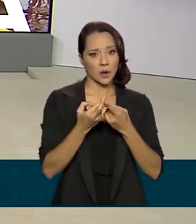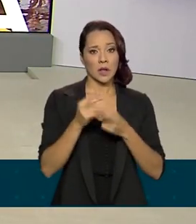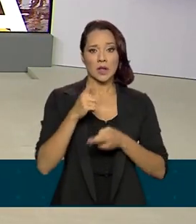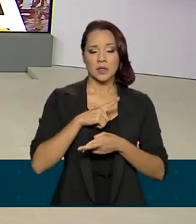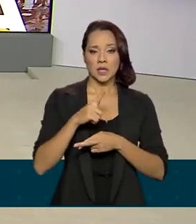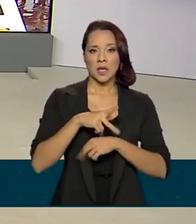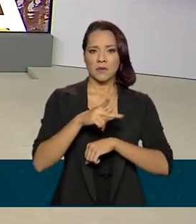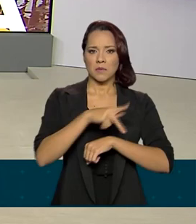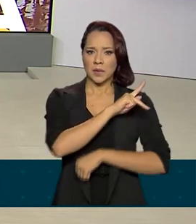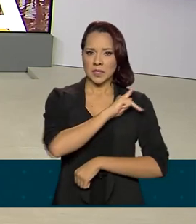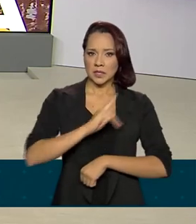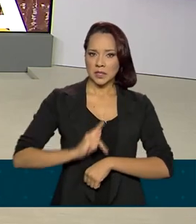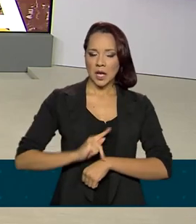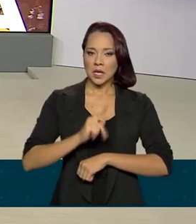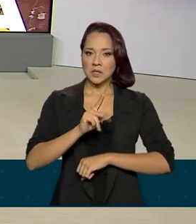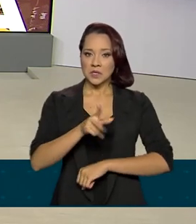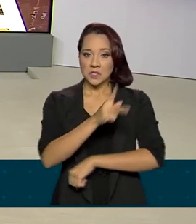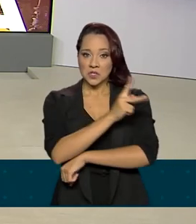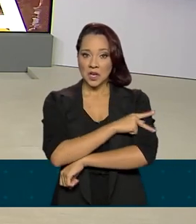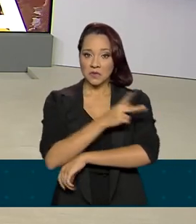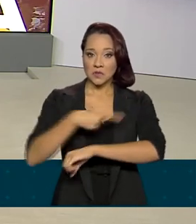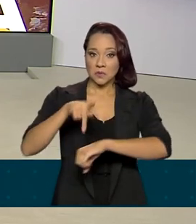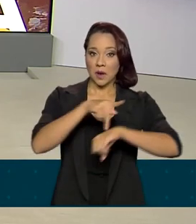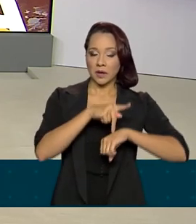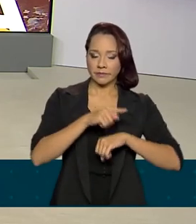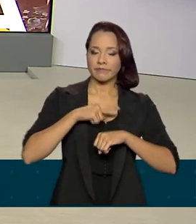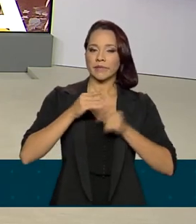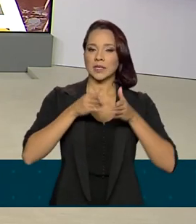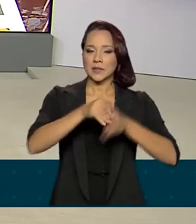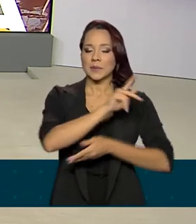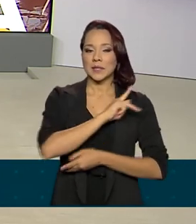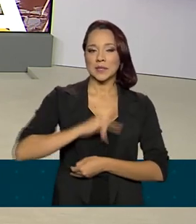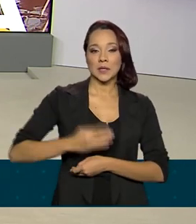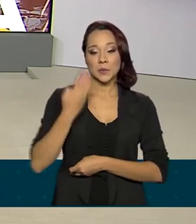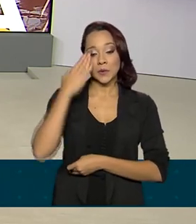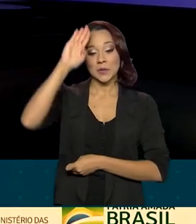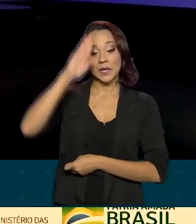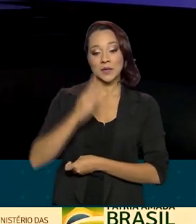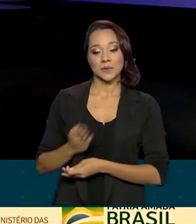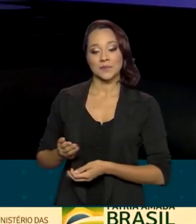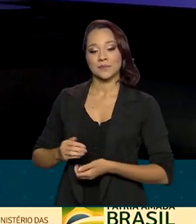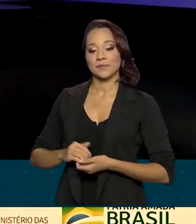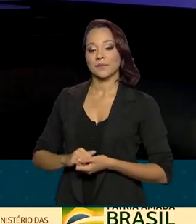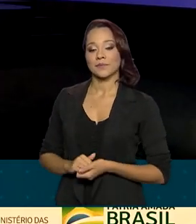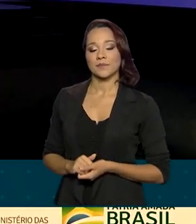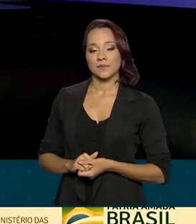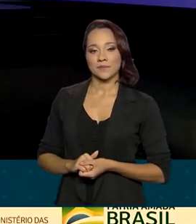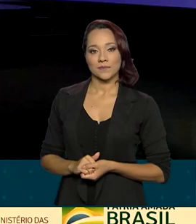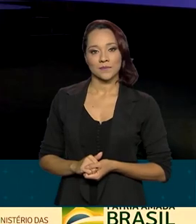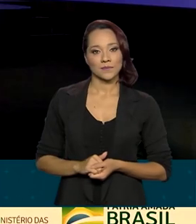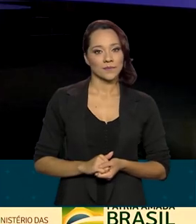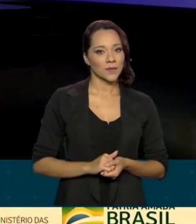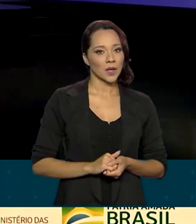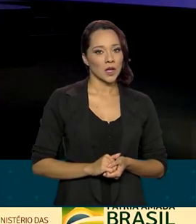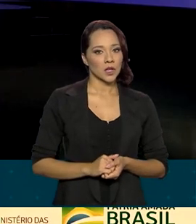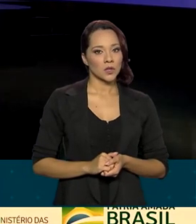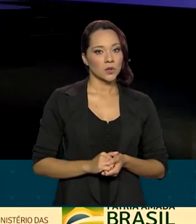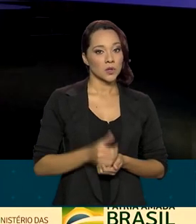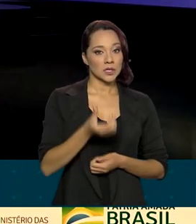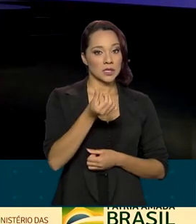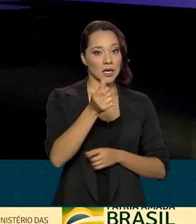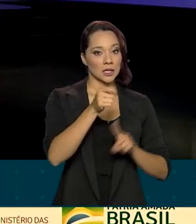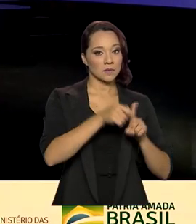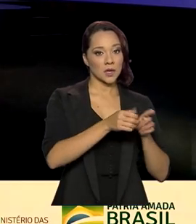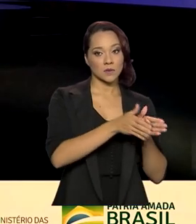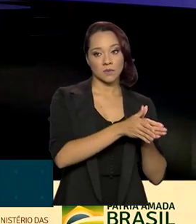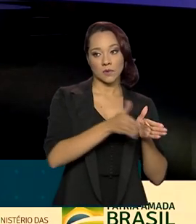chefes de Estado e contou com a participação do presidente Jair Bolsonaro. Nos últimos seis meses,